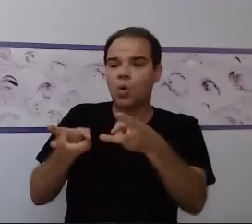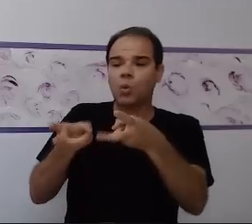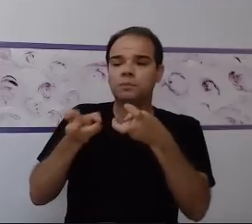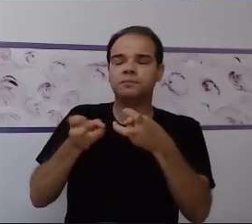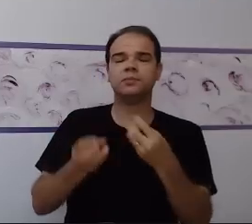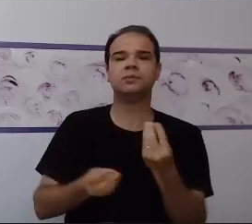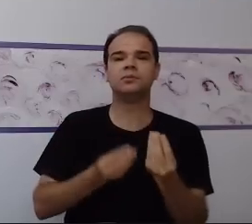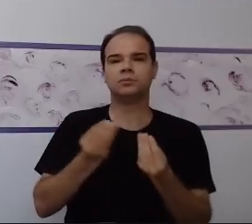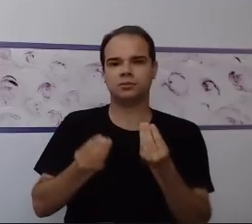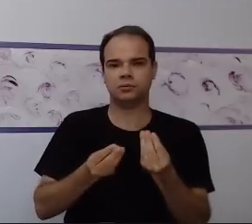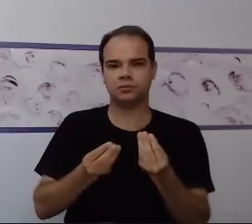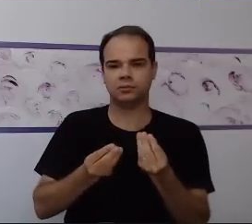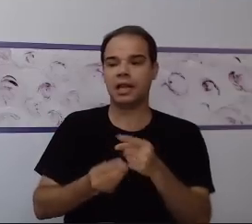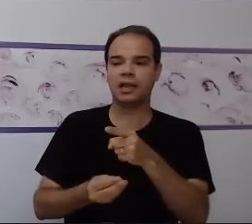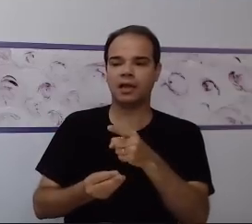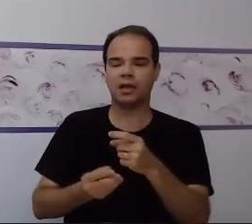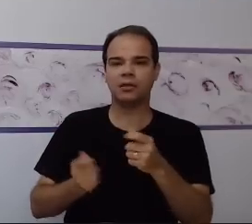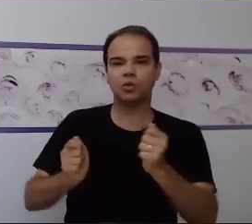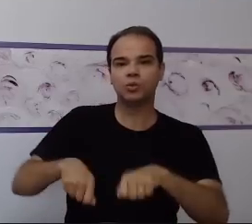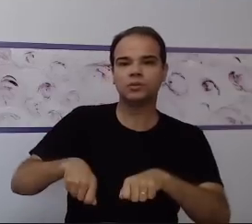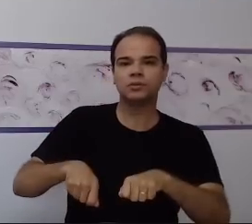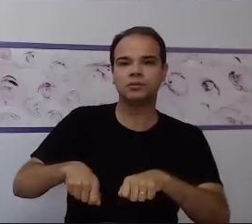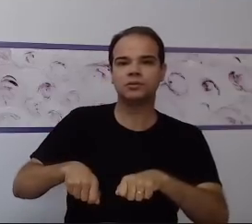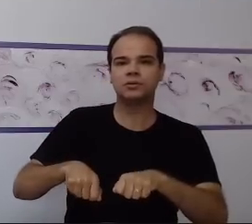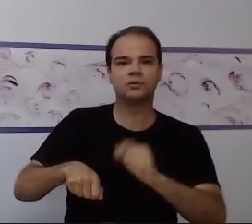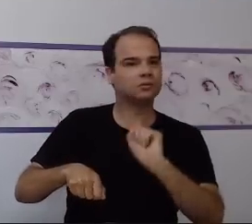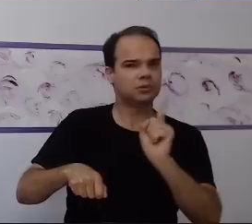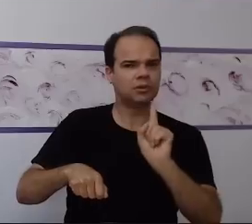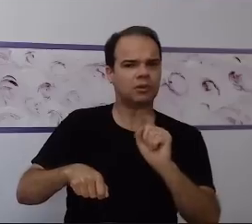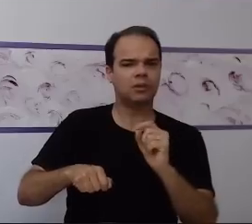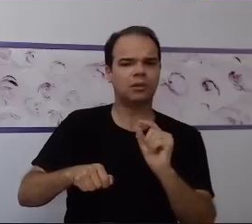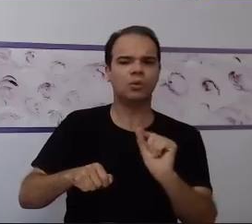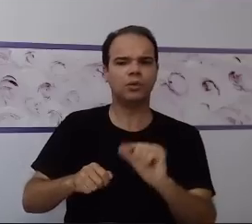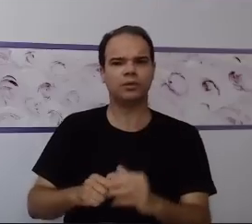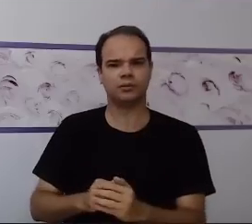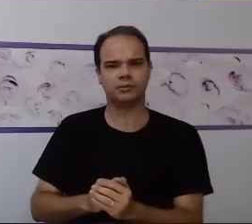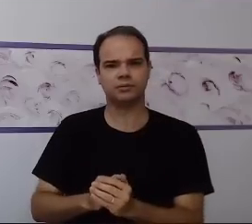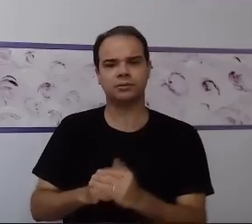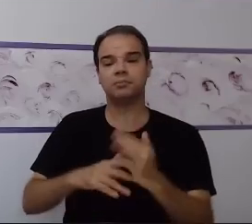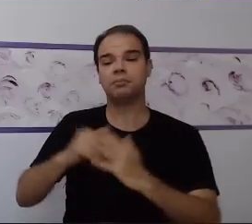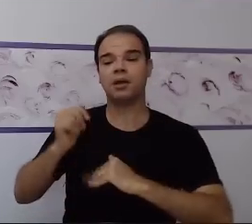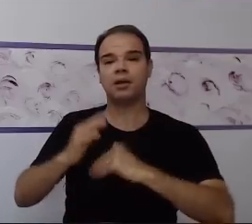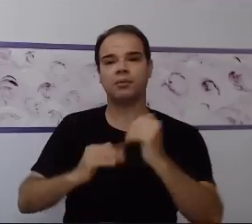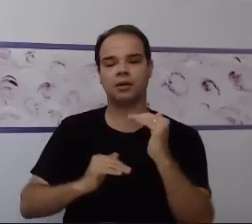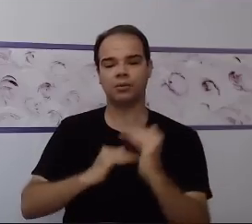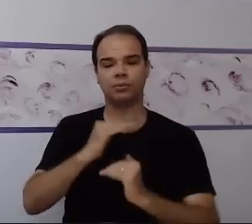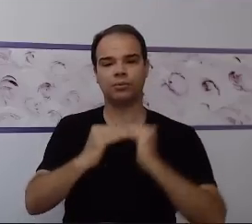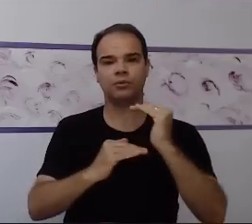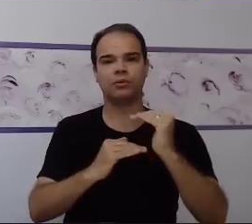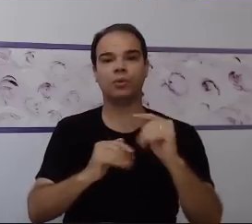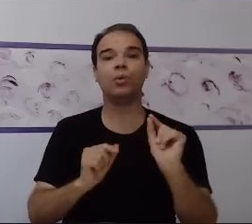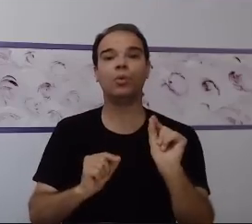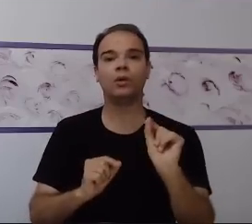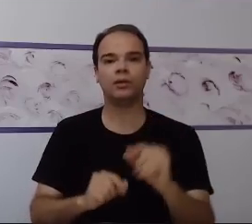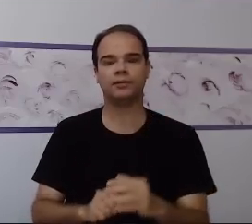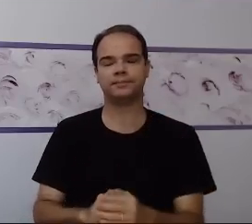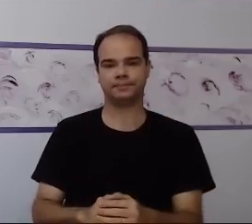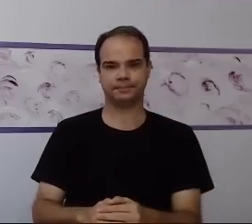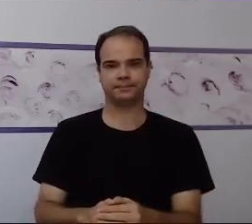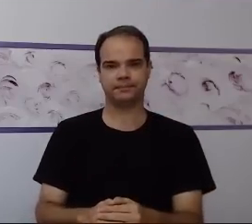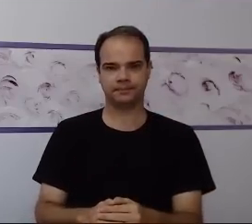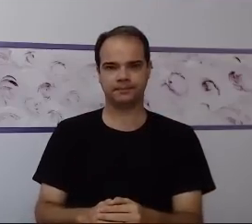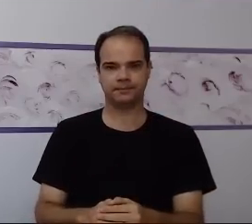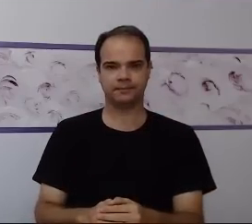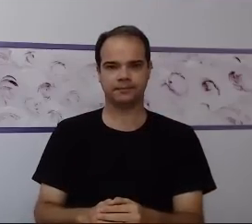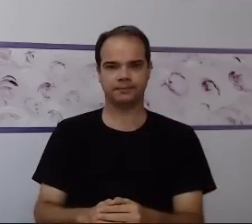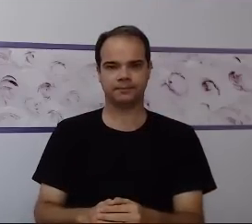aspectos mais promissores, digamos assim? Nas suas habilidades desenvolvidas. Então, a gente caminha aí numa